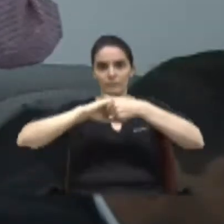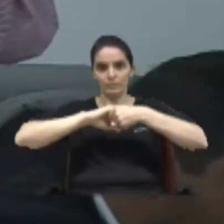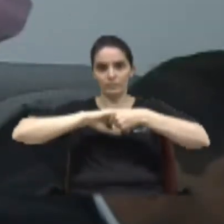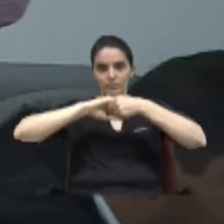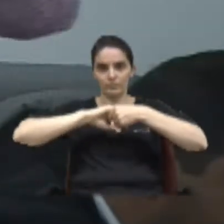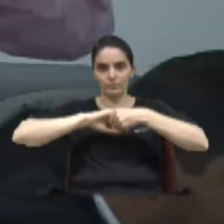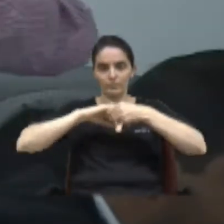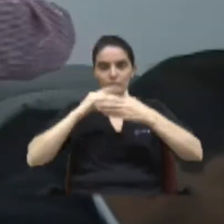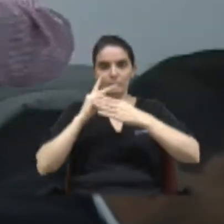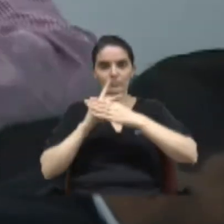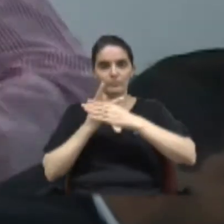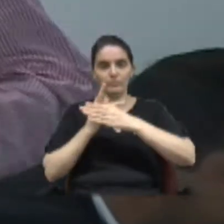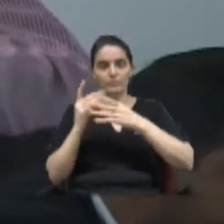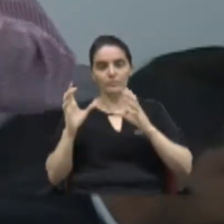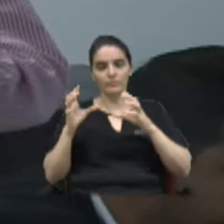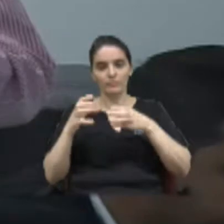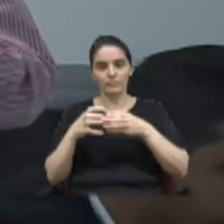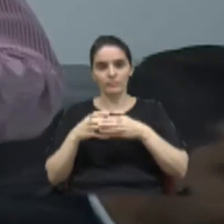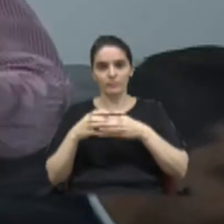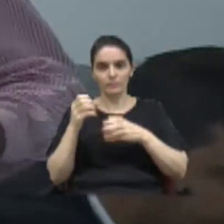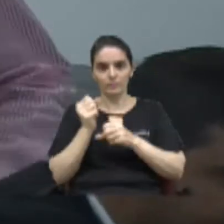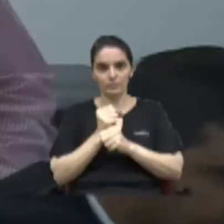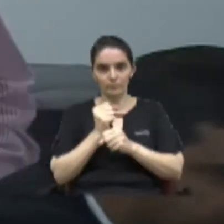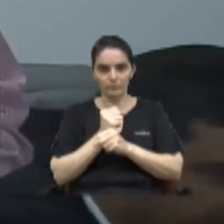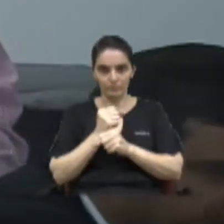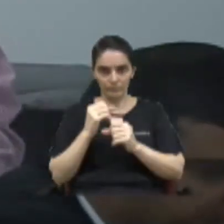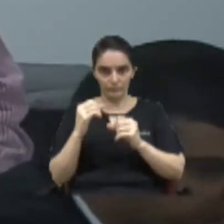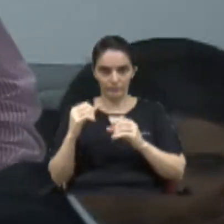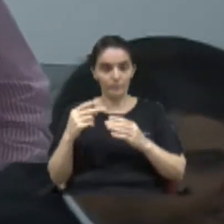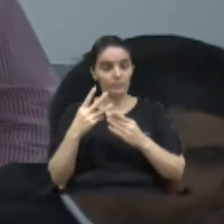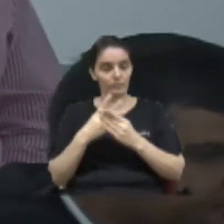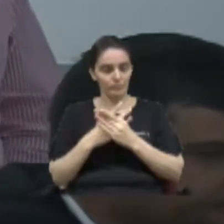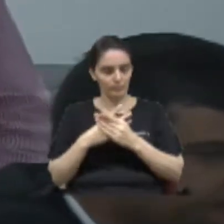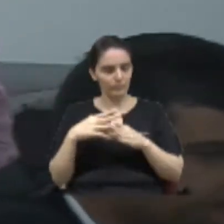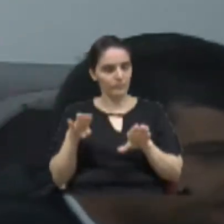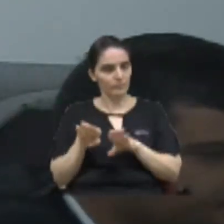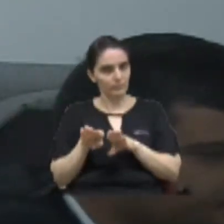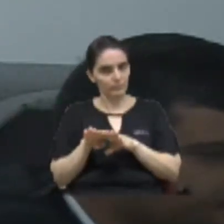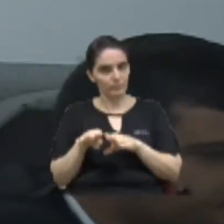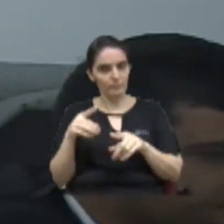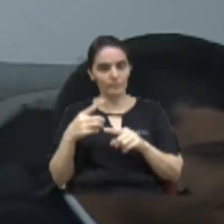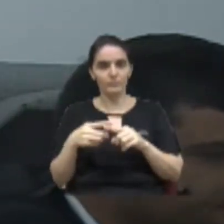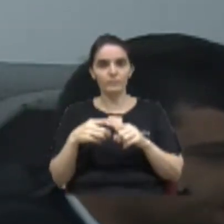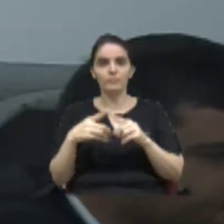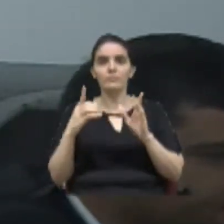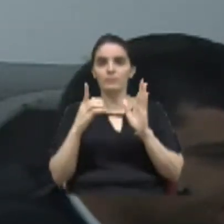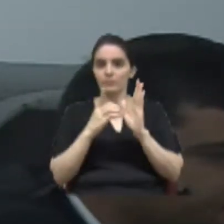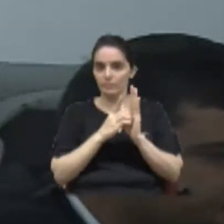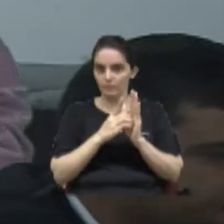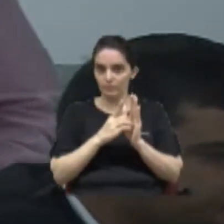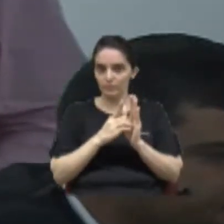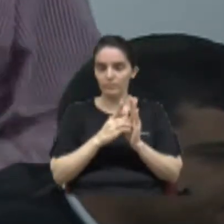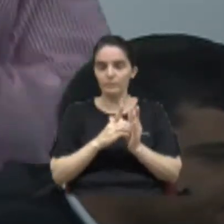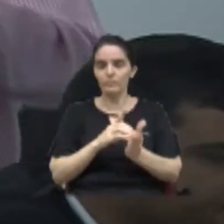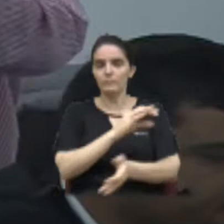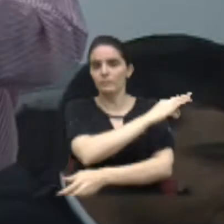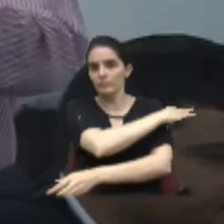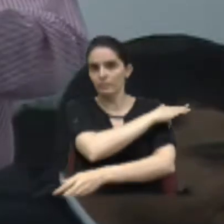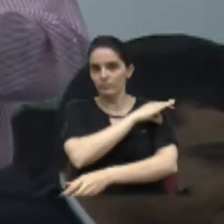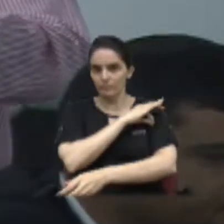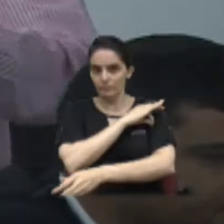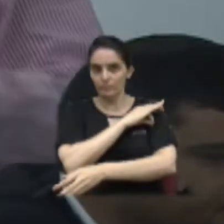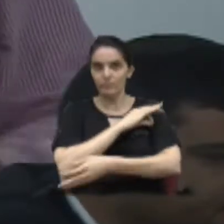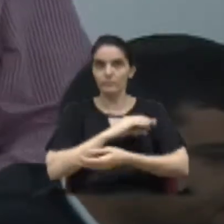vereador Helder e toda a comissão, parabenizar essa casa também, porque é o segundo decreto do prefeito Mário Boution, o vereador